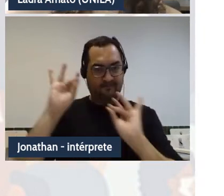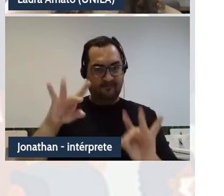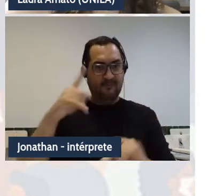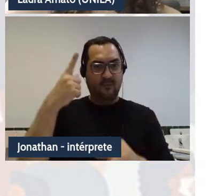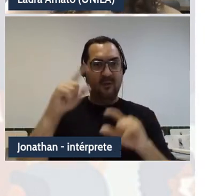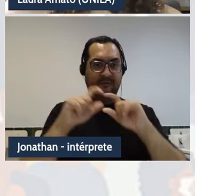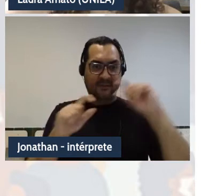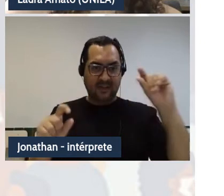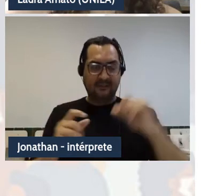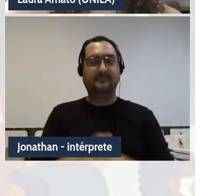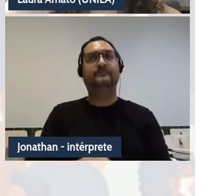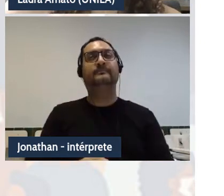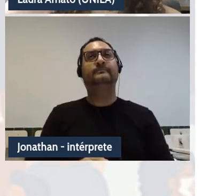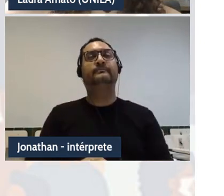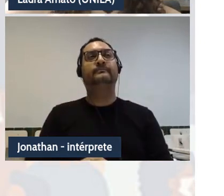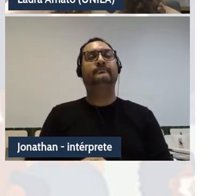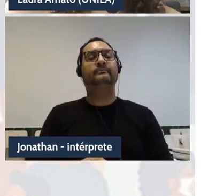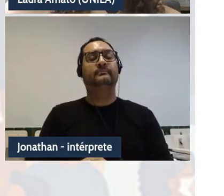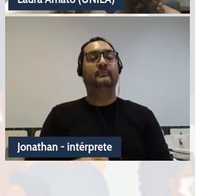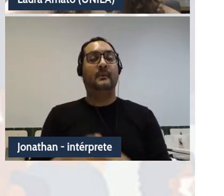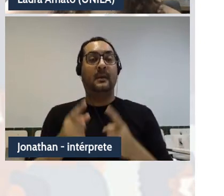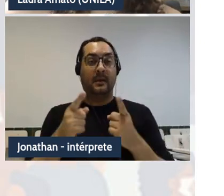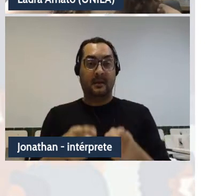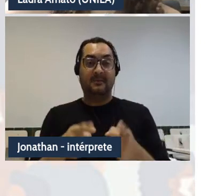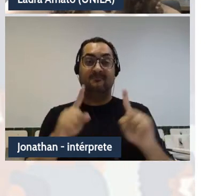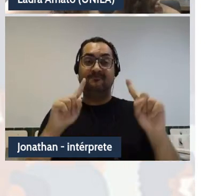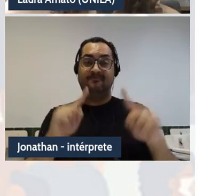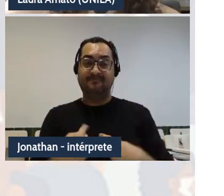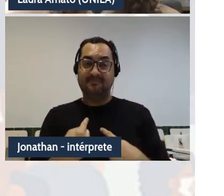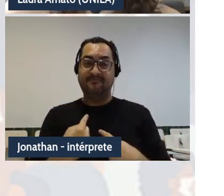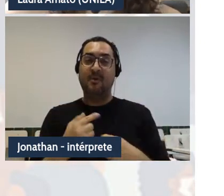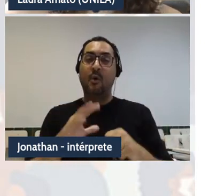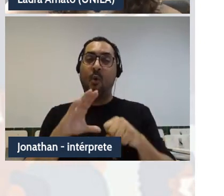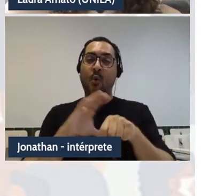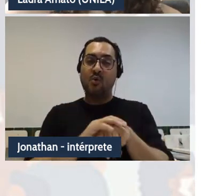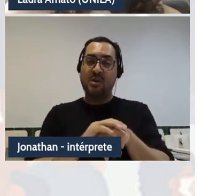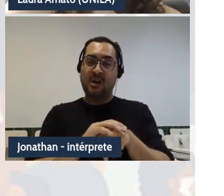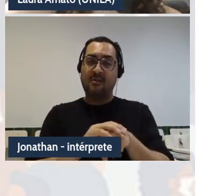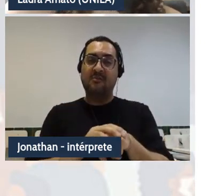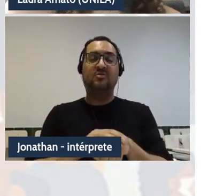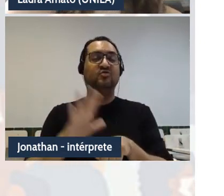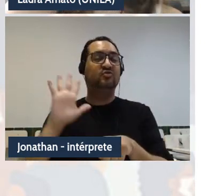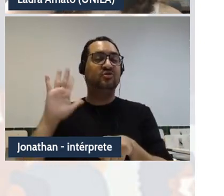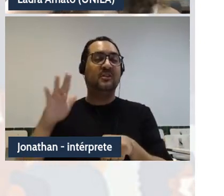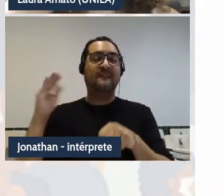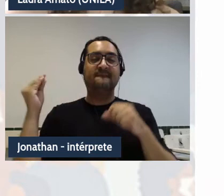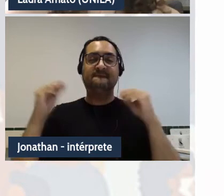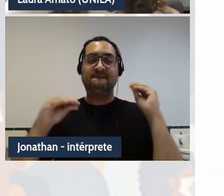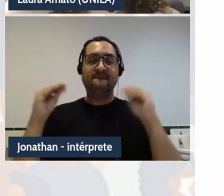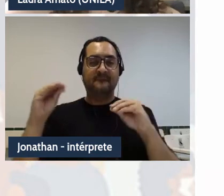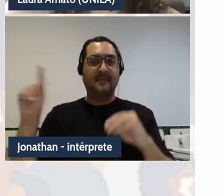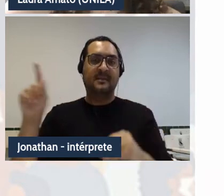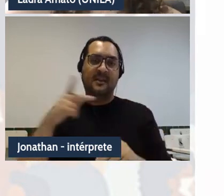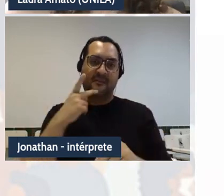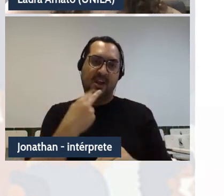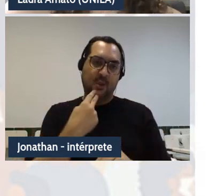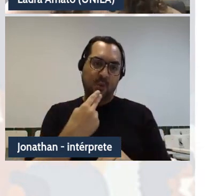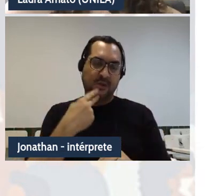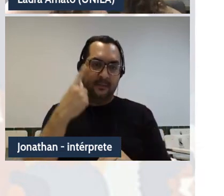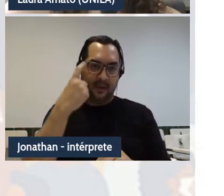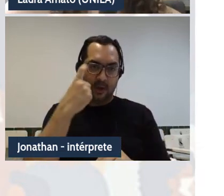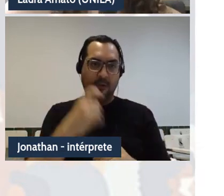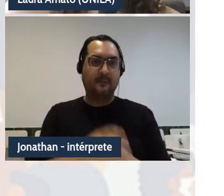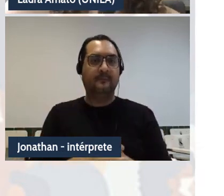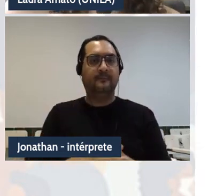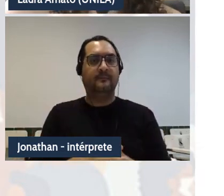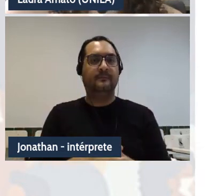quando diz que este dilema colonial foi planteado crudamente por Spivak quando se